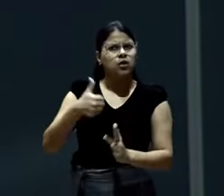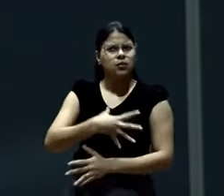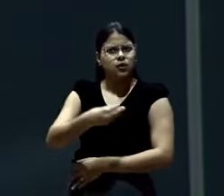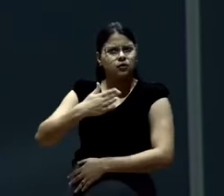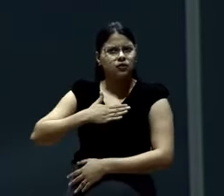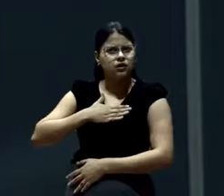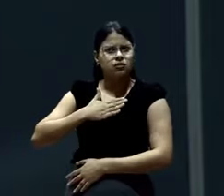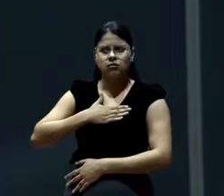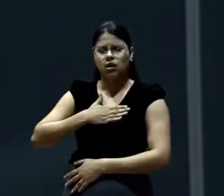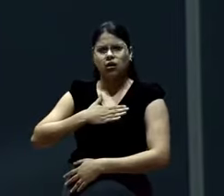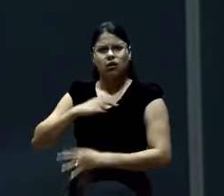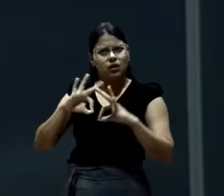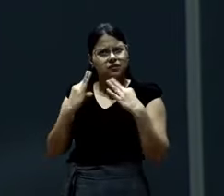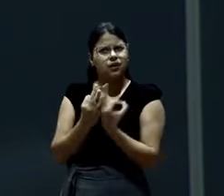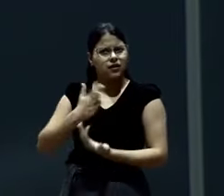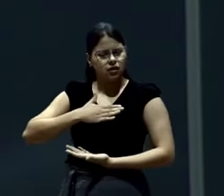Você cuidaria do da família.